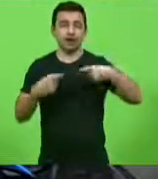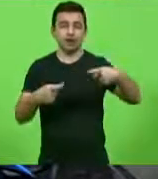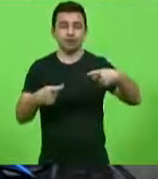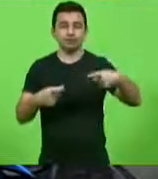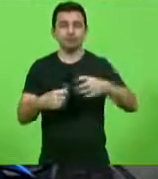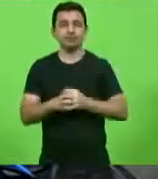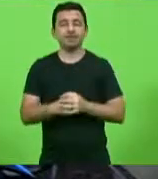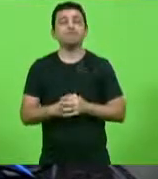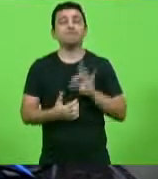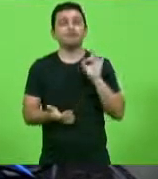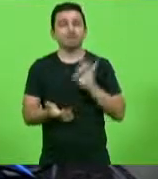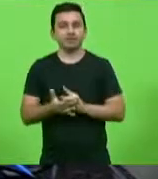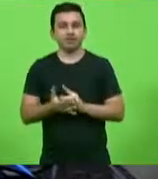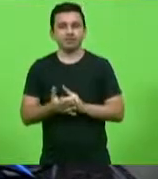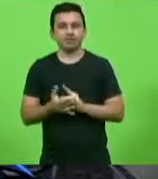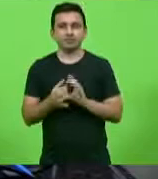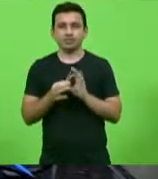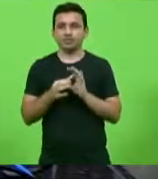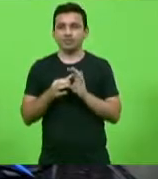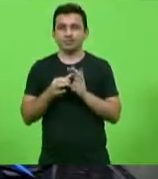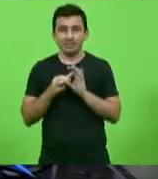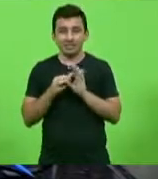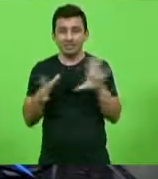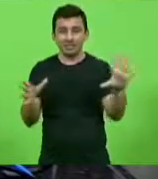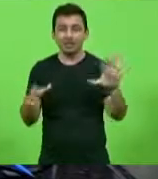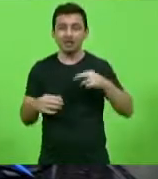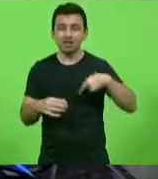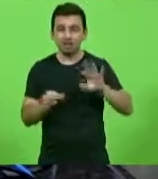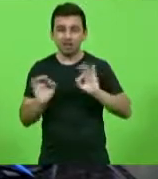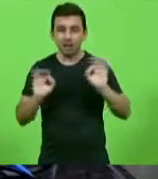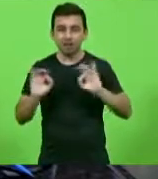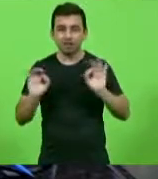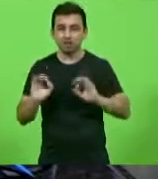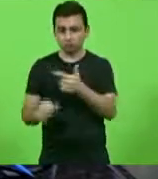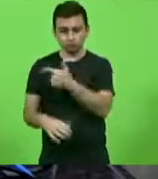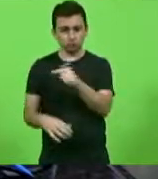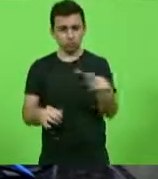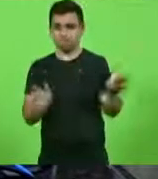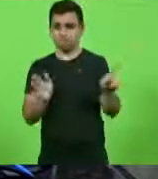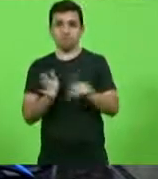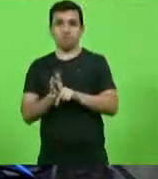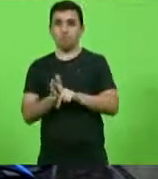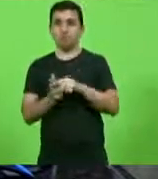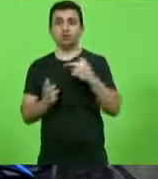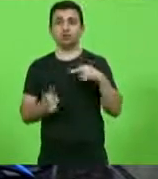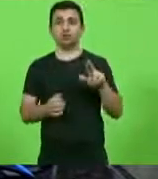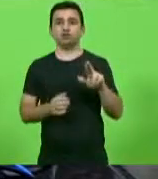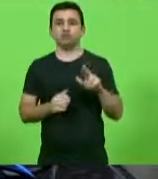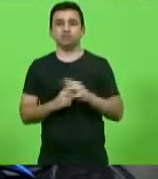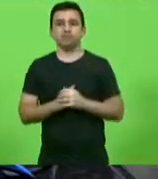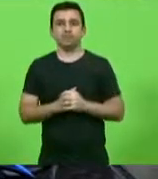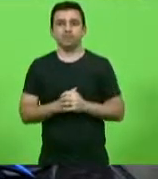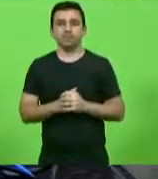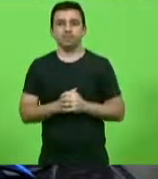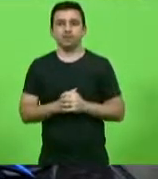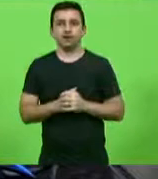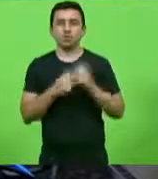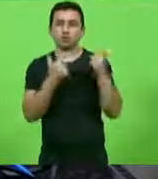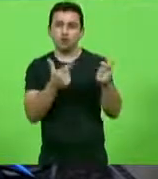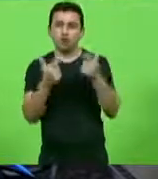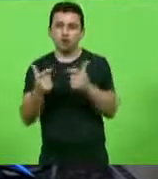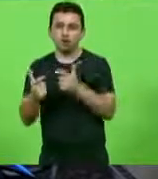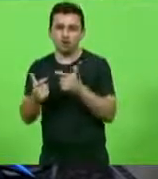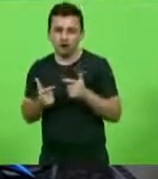fato é que sem liberdade religiosa, senhores, não há própria liberdade. A liberdade só existe em ambientes onde a